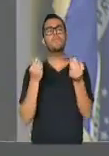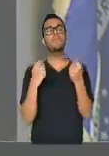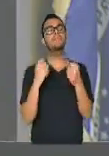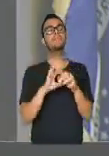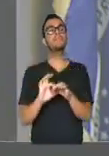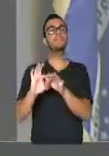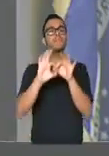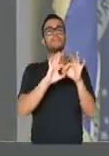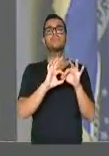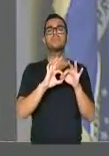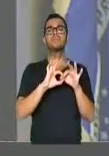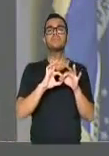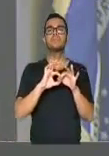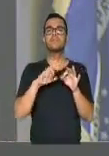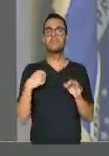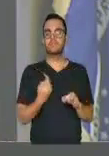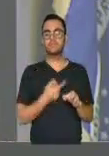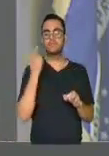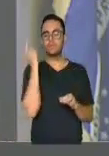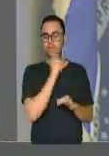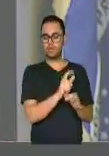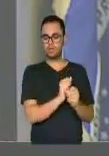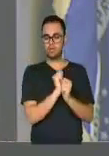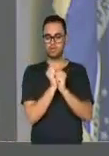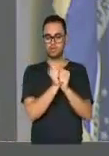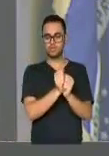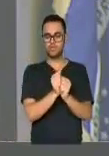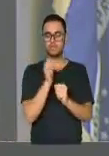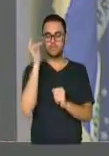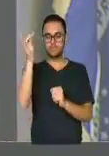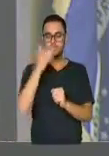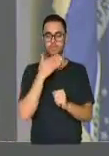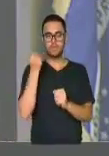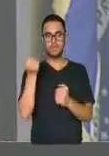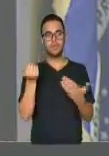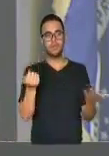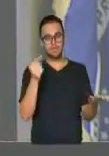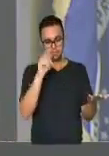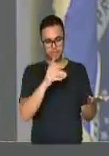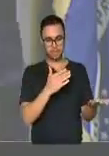para juntos fazer um futuro melhor. Era isso, delegado Edson. Muito obrigado. Obrigado. Obrigado.